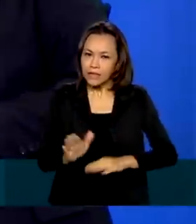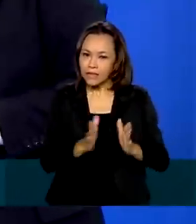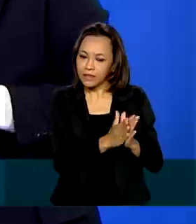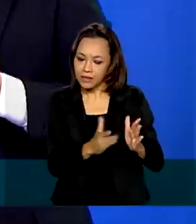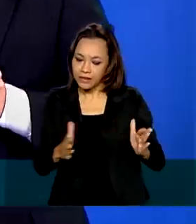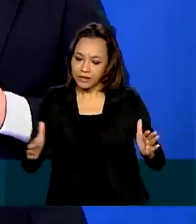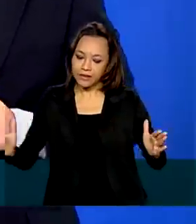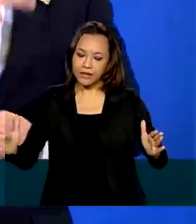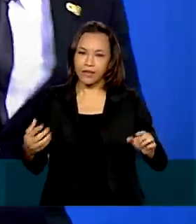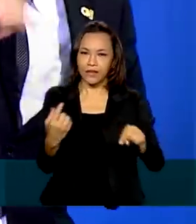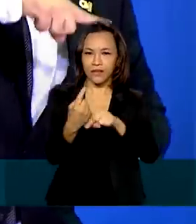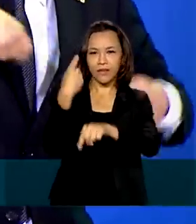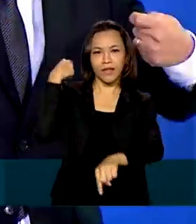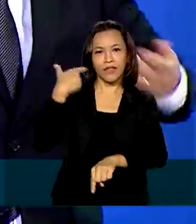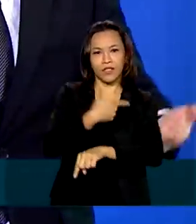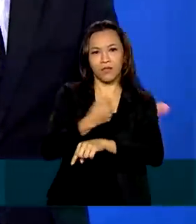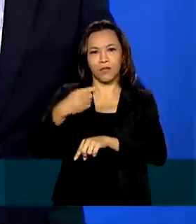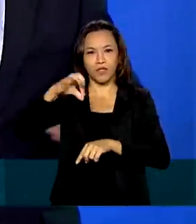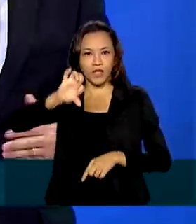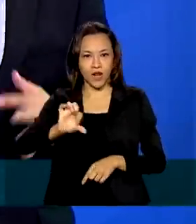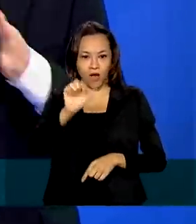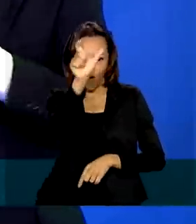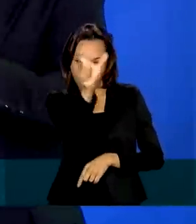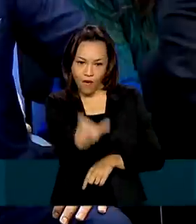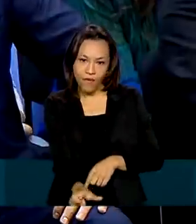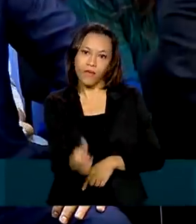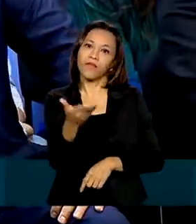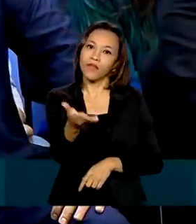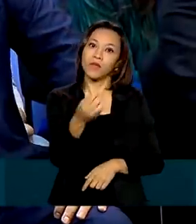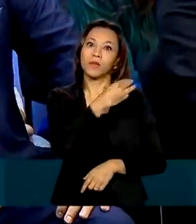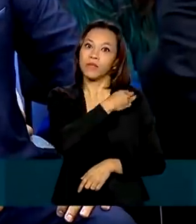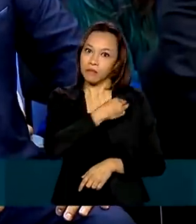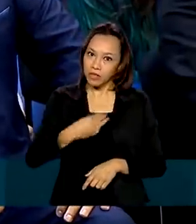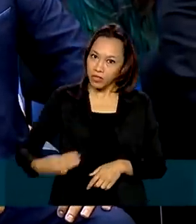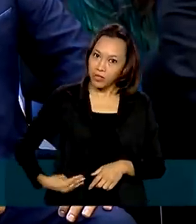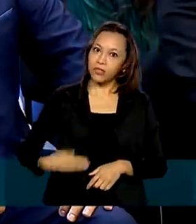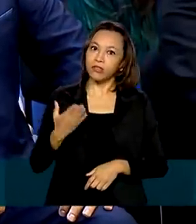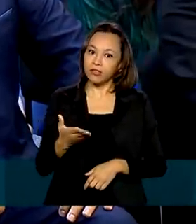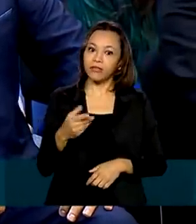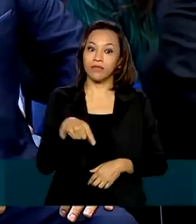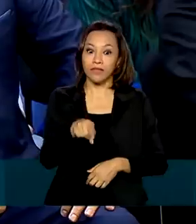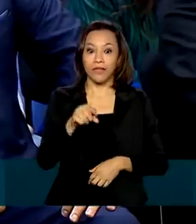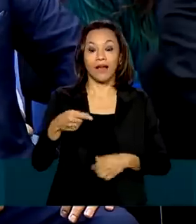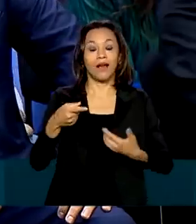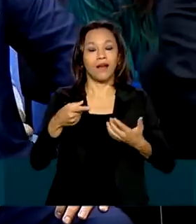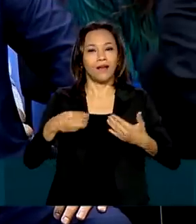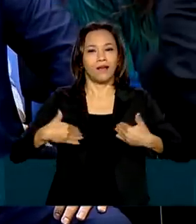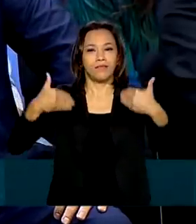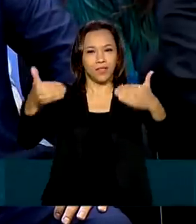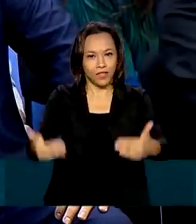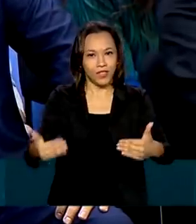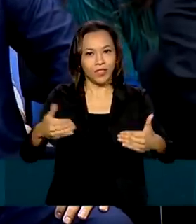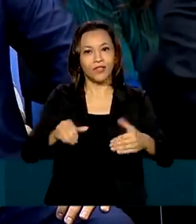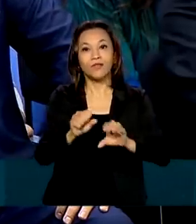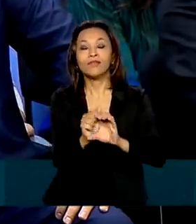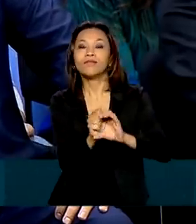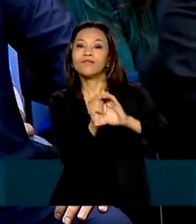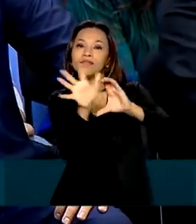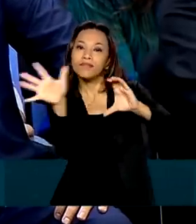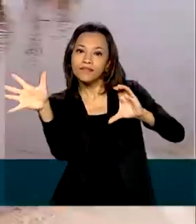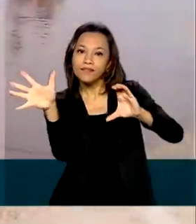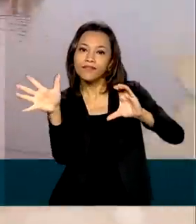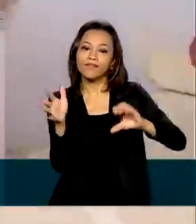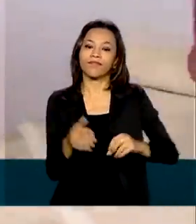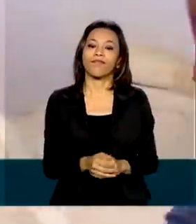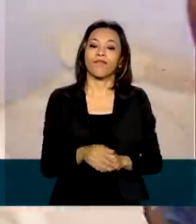Desde 2019, o astronauta brasileiro está à frente do Ministério da Ciência, Tecnologia e Inovações.